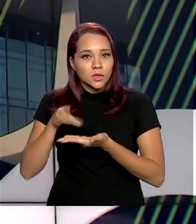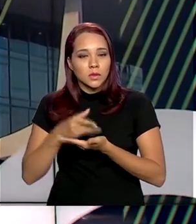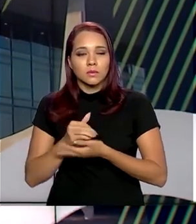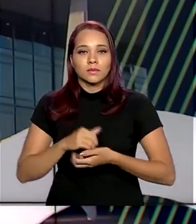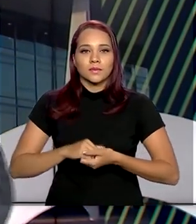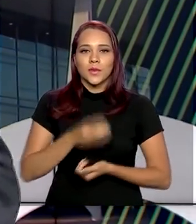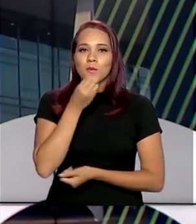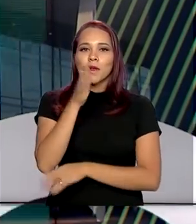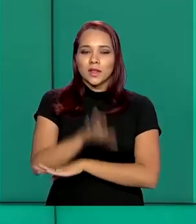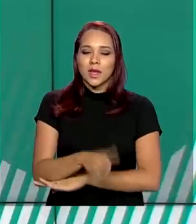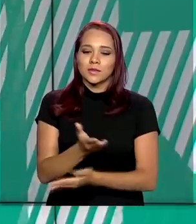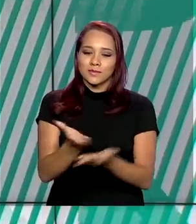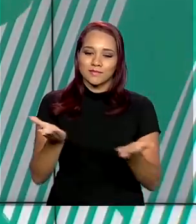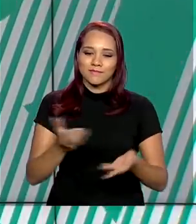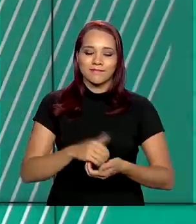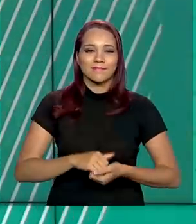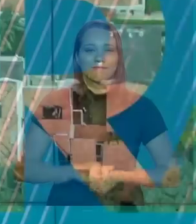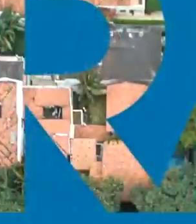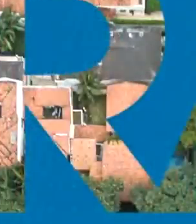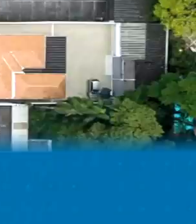Uma boa tarde para você!